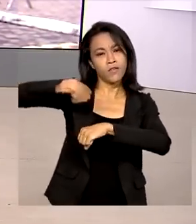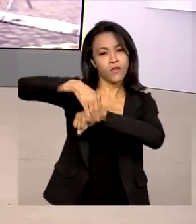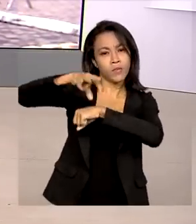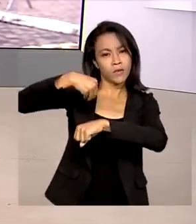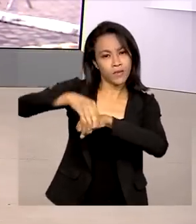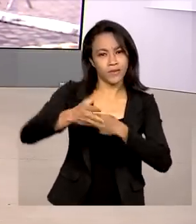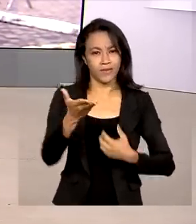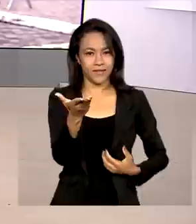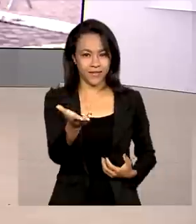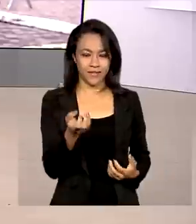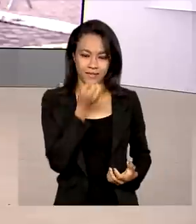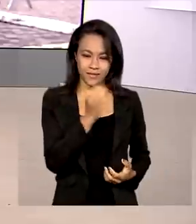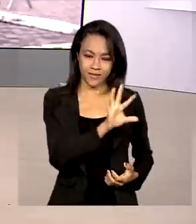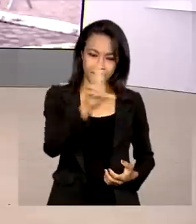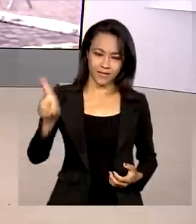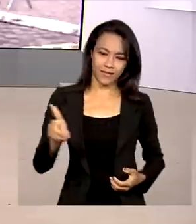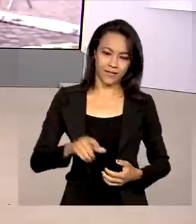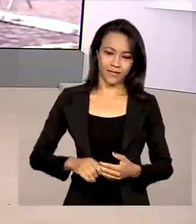Pedro, bom dia!